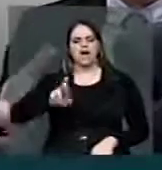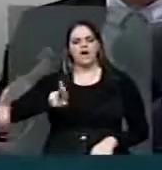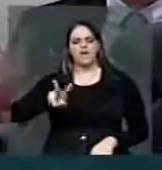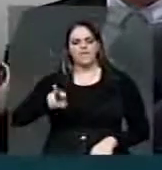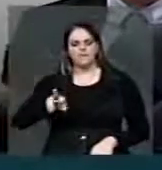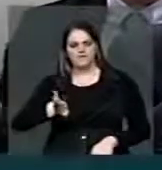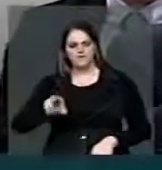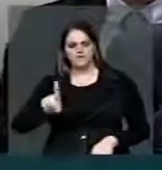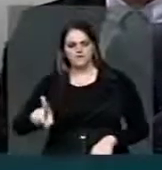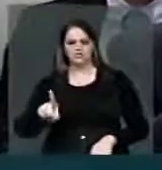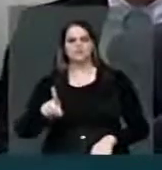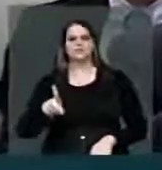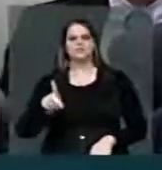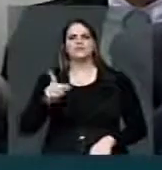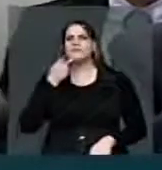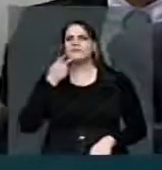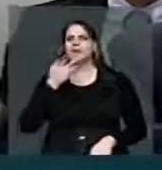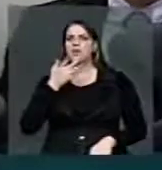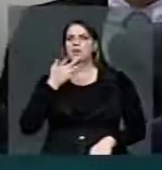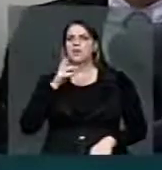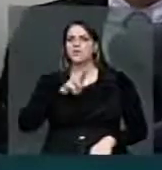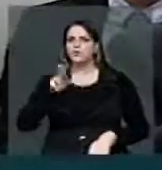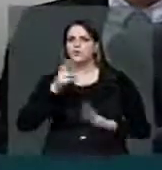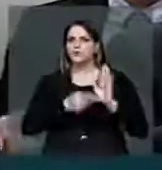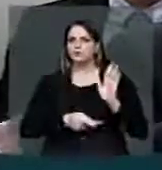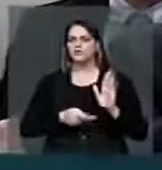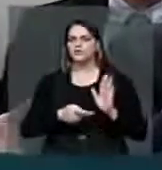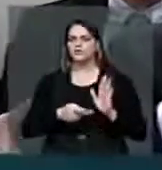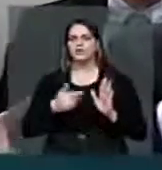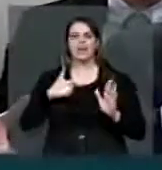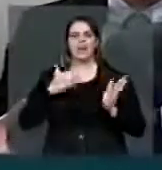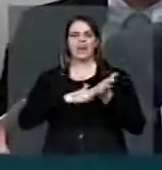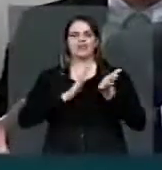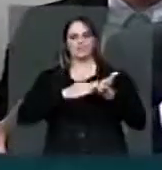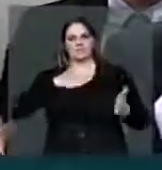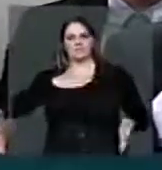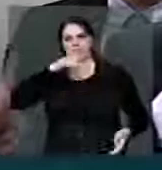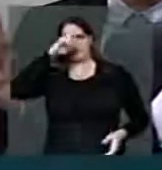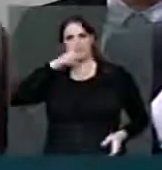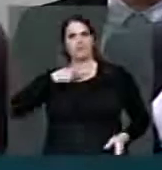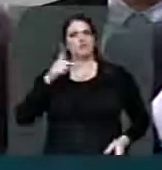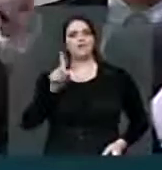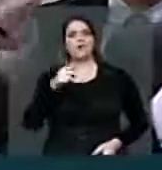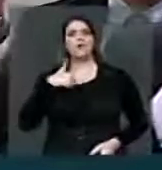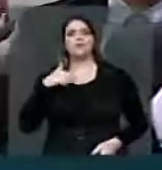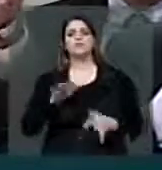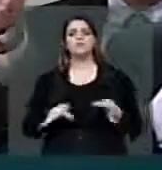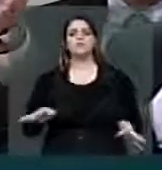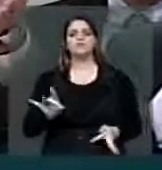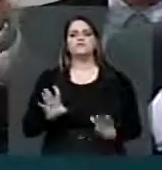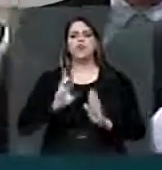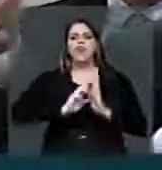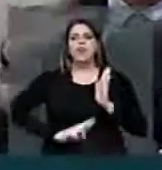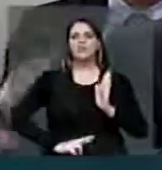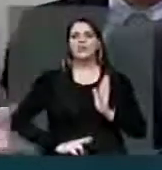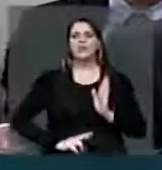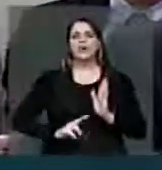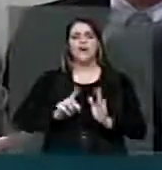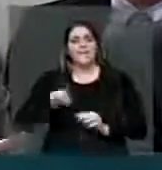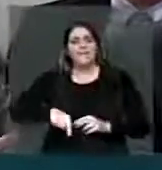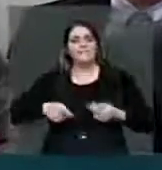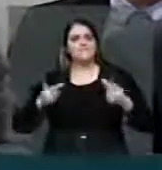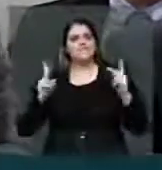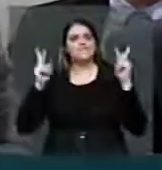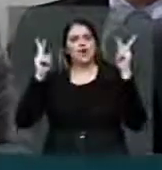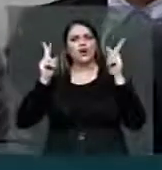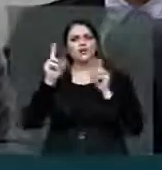ele é um projeto muito bom. Eu fico à vontade para dizer isso porque não estou fazendo elogio a mim mesmo, não sou autor do projeto. Eu sou relator, isso é uma vitória da sociedade